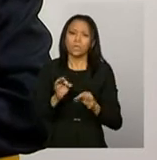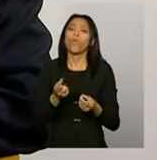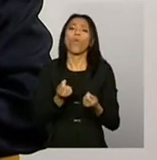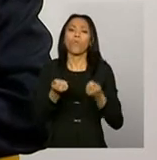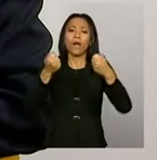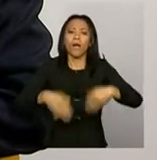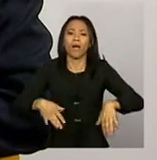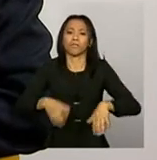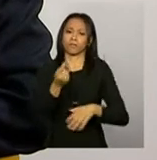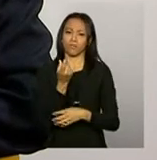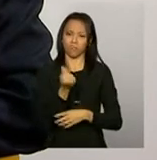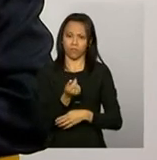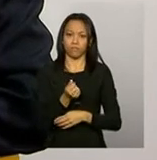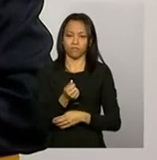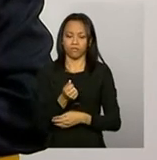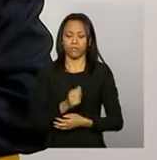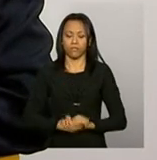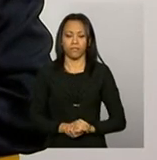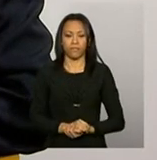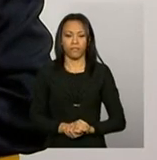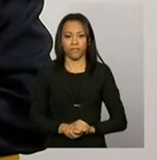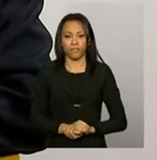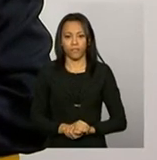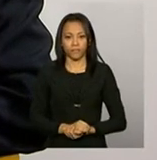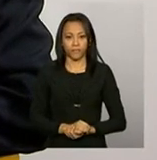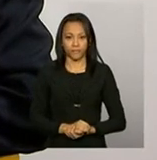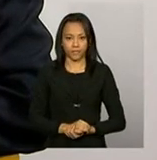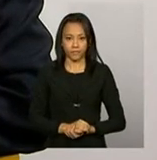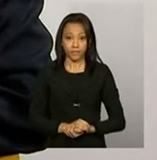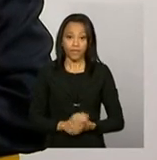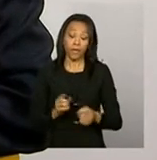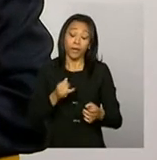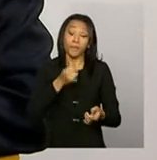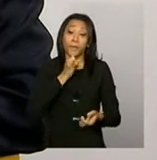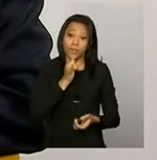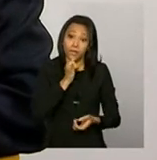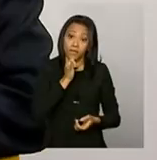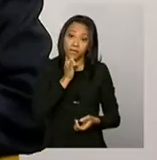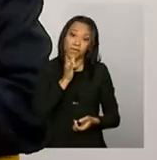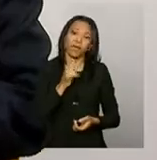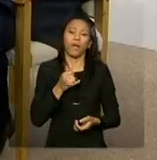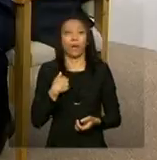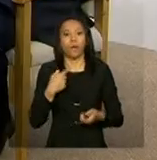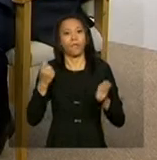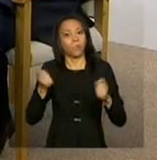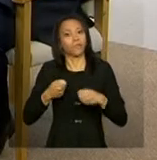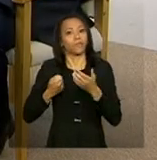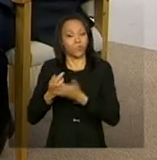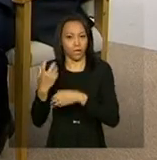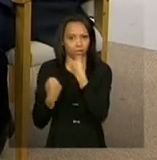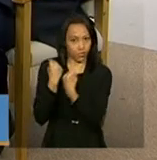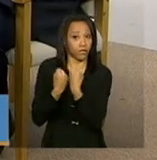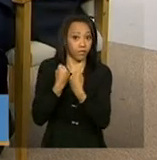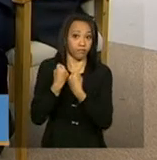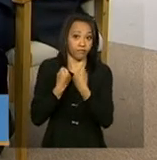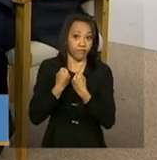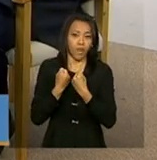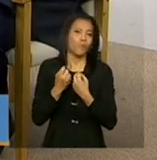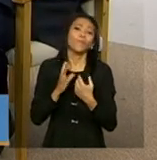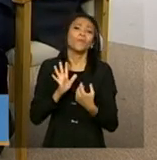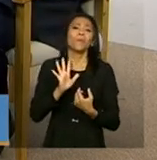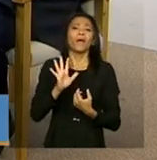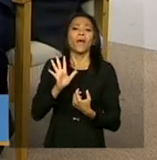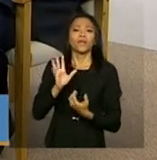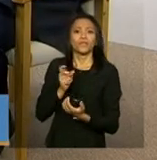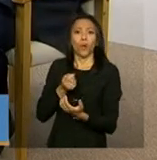em relação, por exemplo, a uma questão, posso comprar carro, não é meramente uma